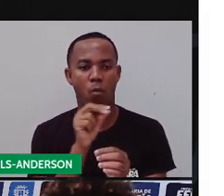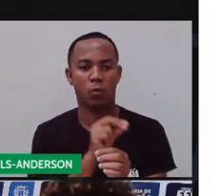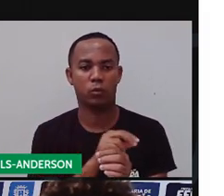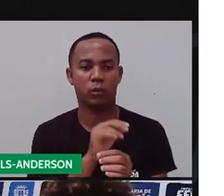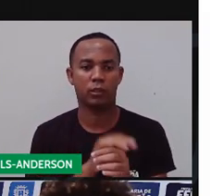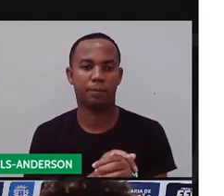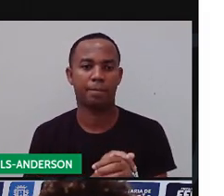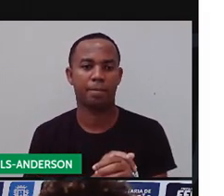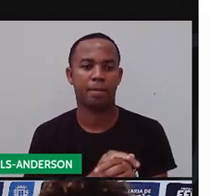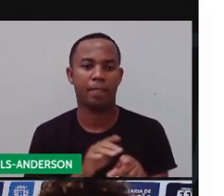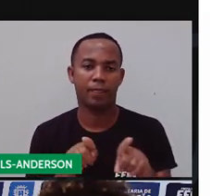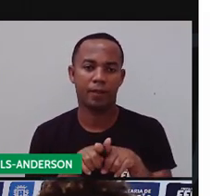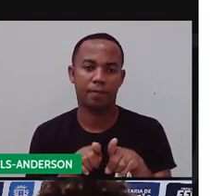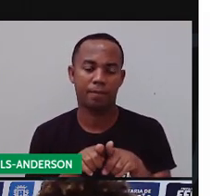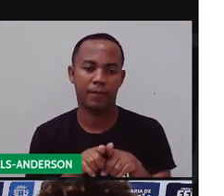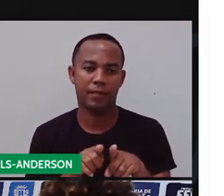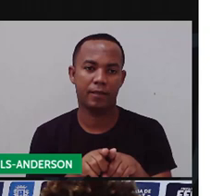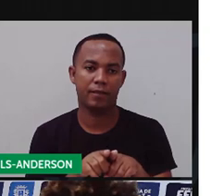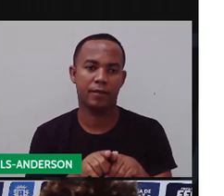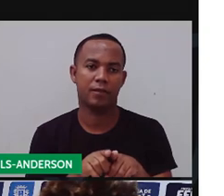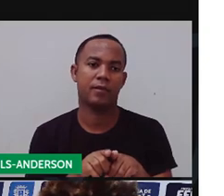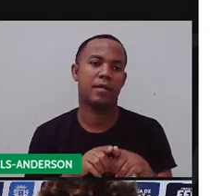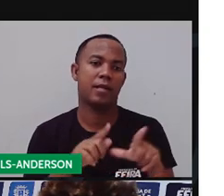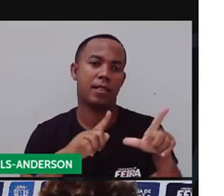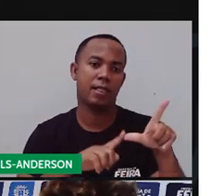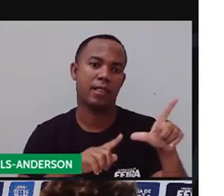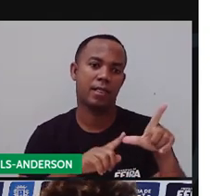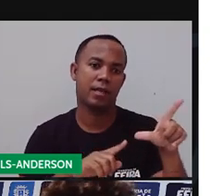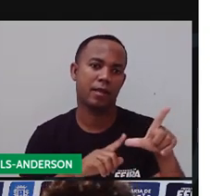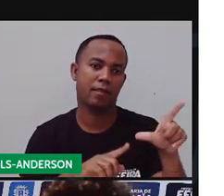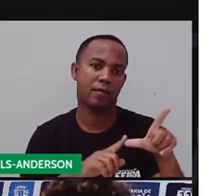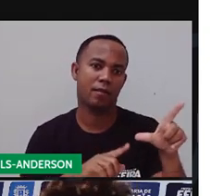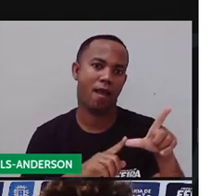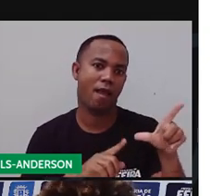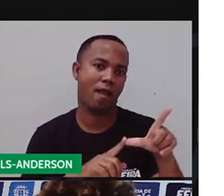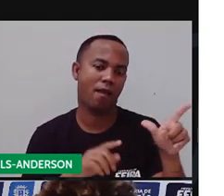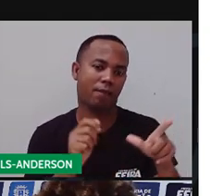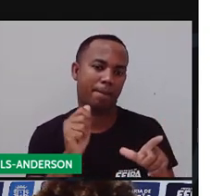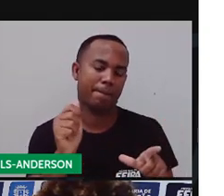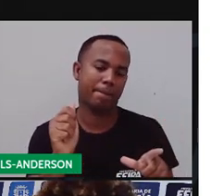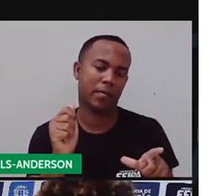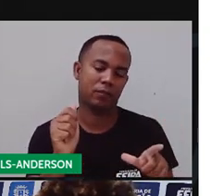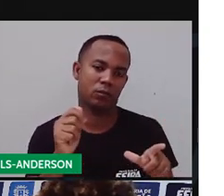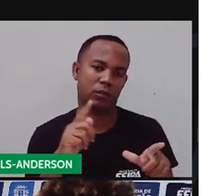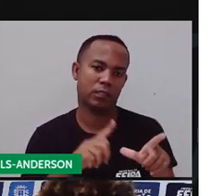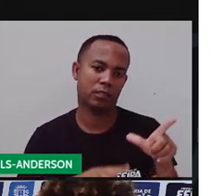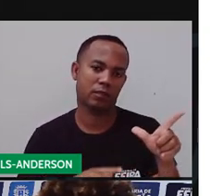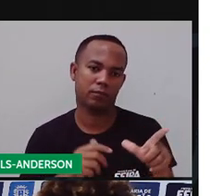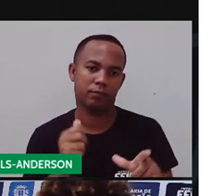quê? Letra maiúscula. Pois é.